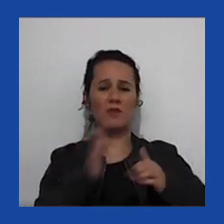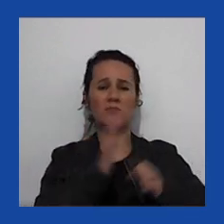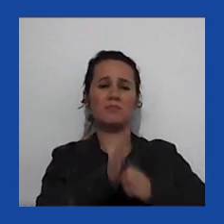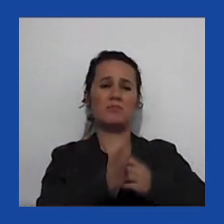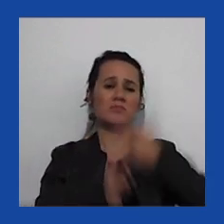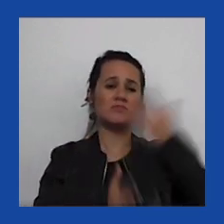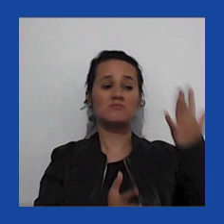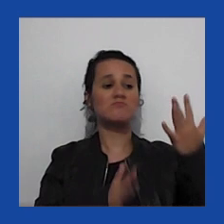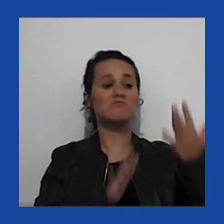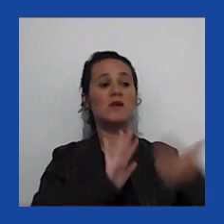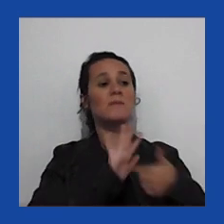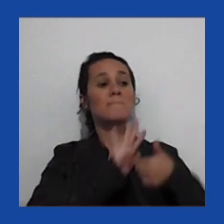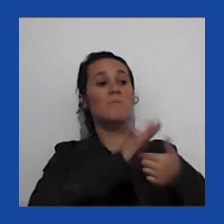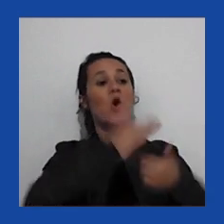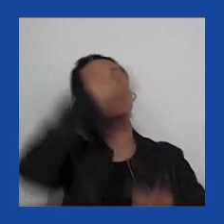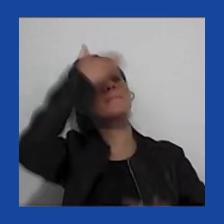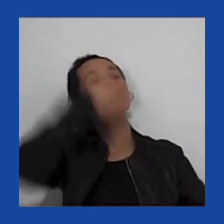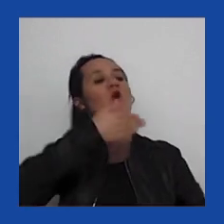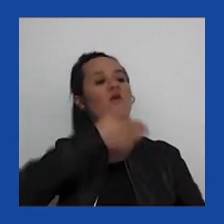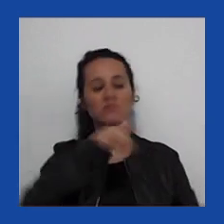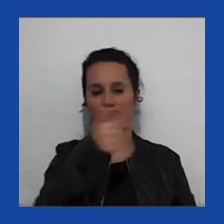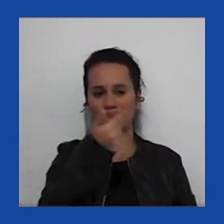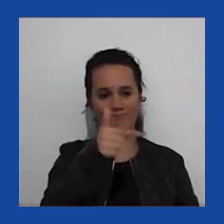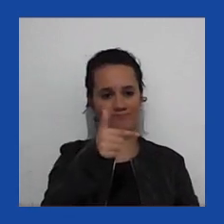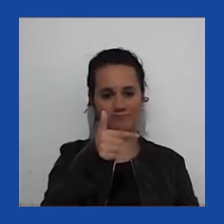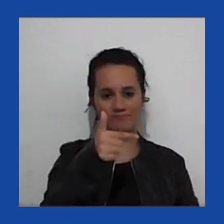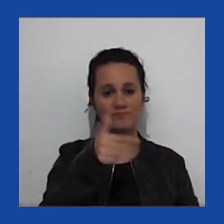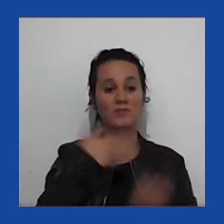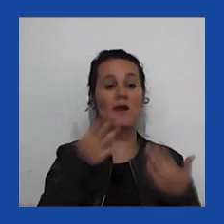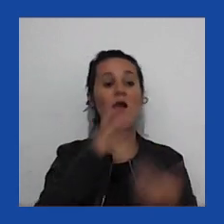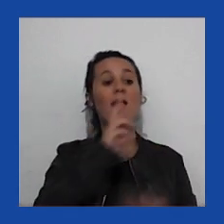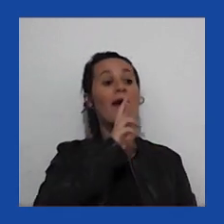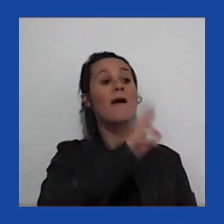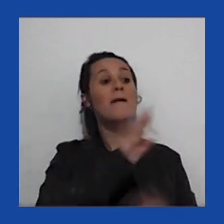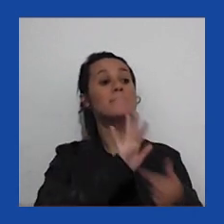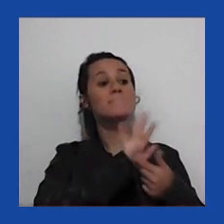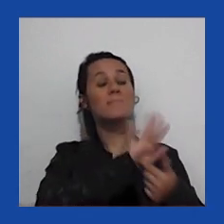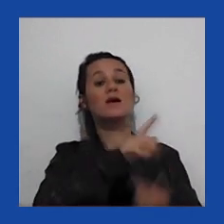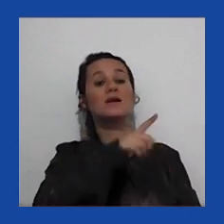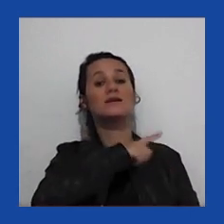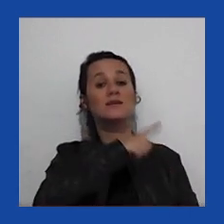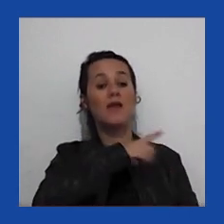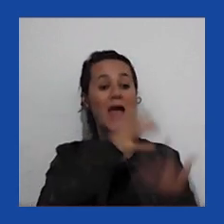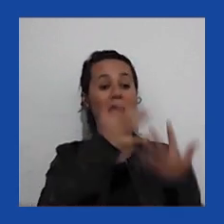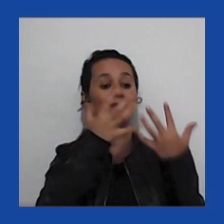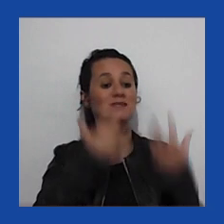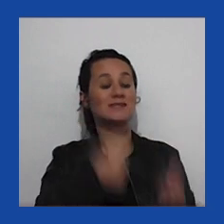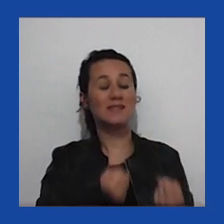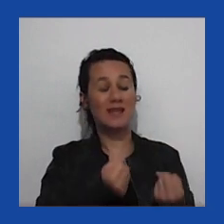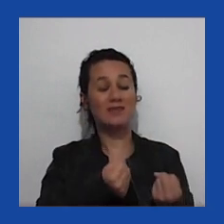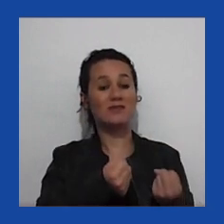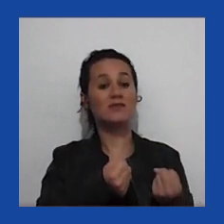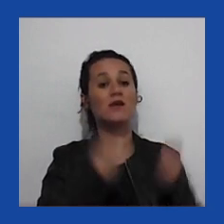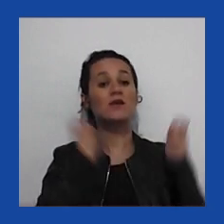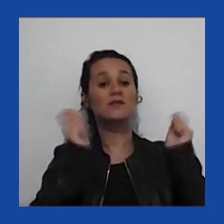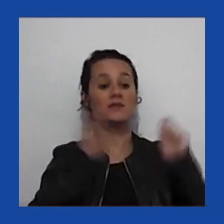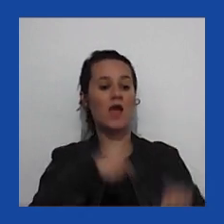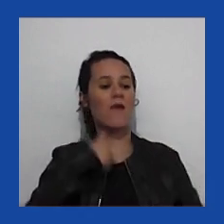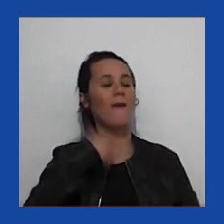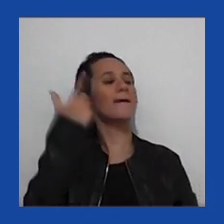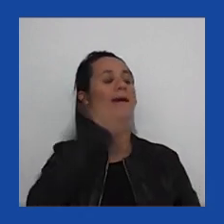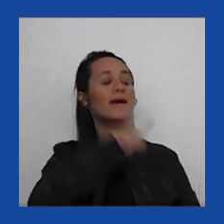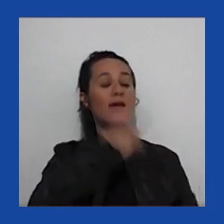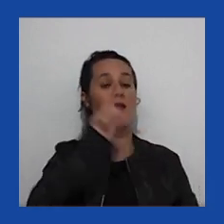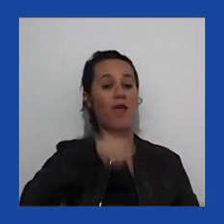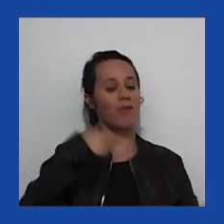evidência, sem muita prova, mas o único resultado que ele vai aceitar como legítimo é a